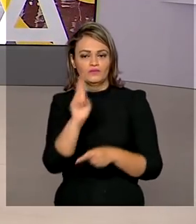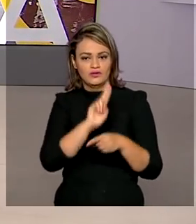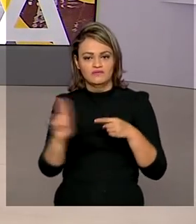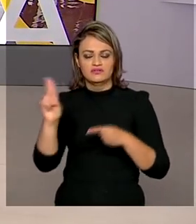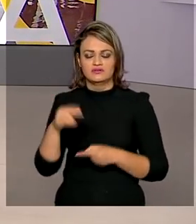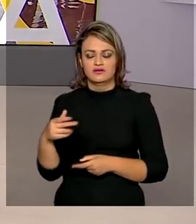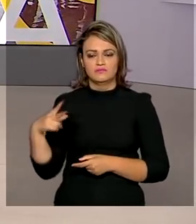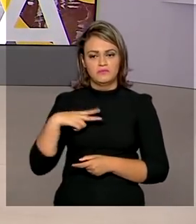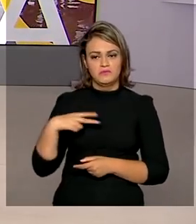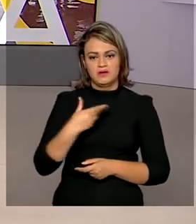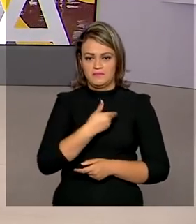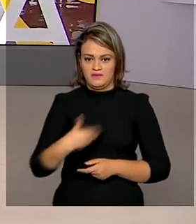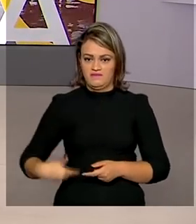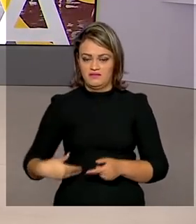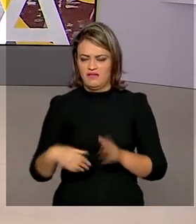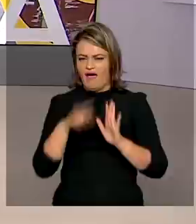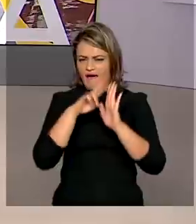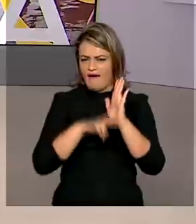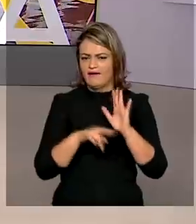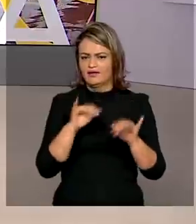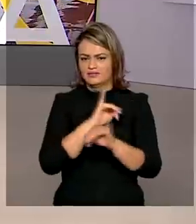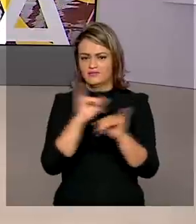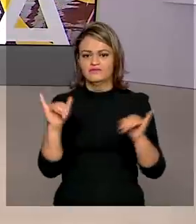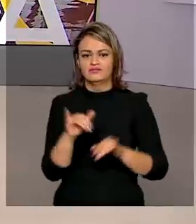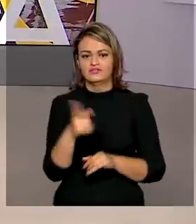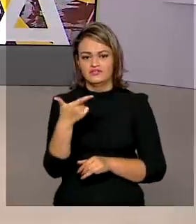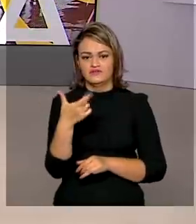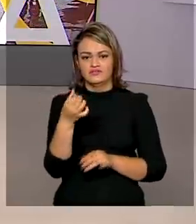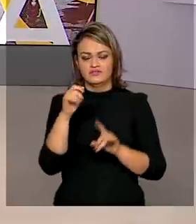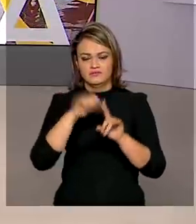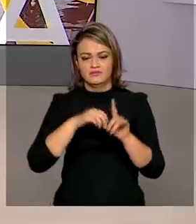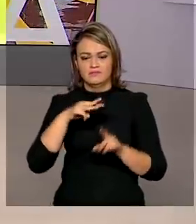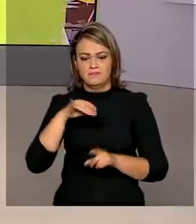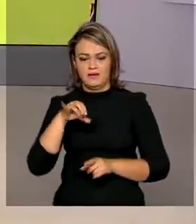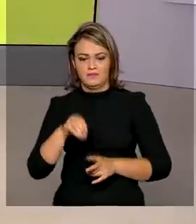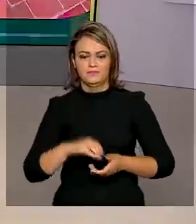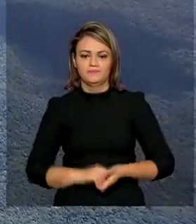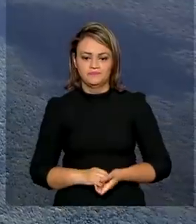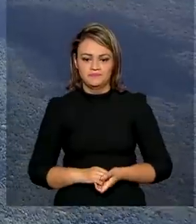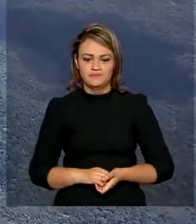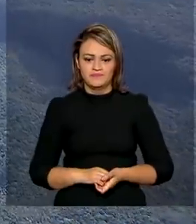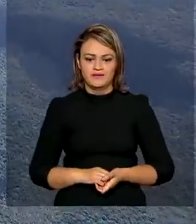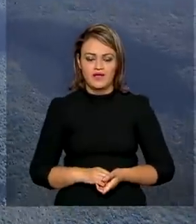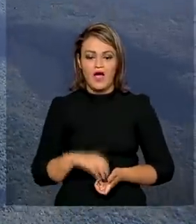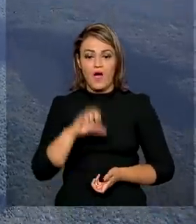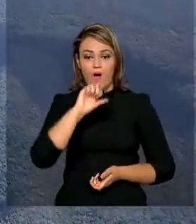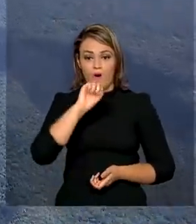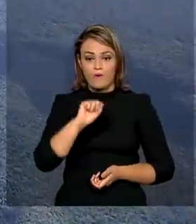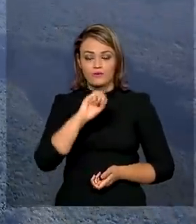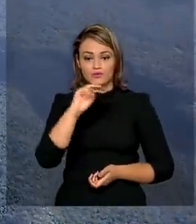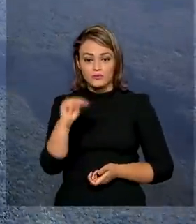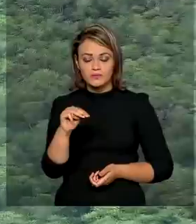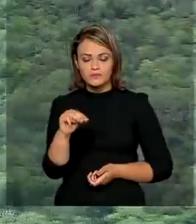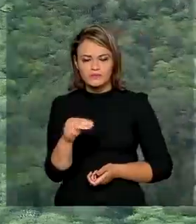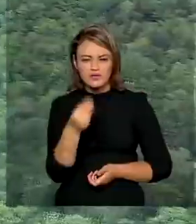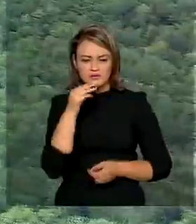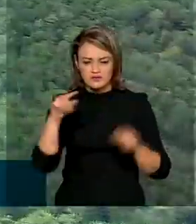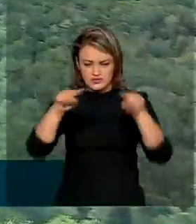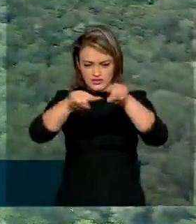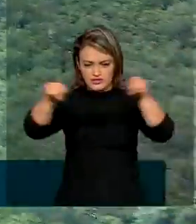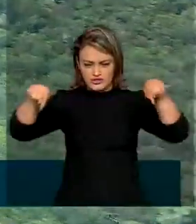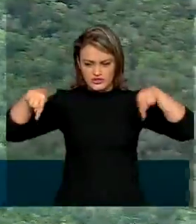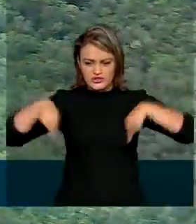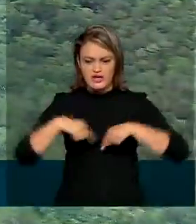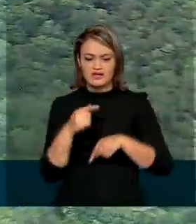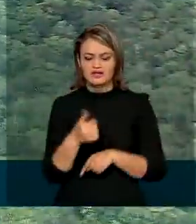regras para o concurso vão ser divulgadas dia 26 de maio. Com 8 milhões e meio de quilômetros quadrados, quase